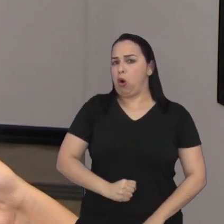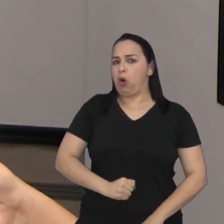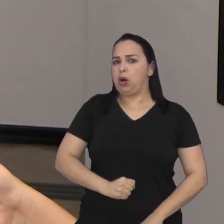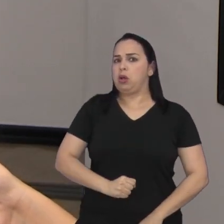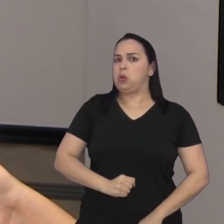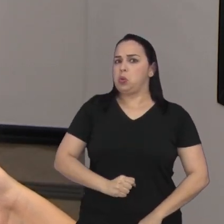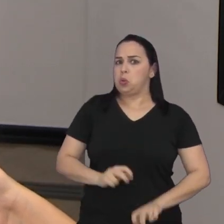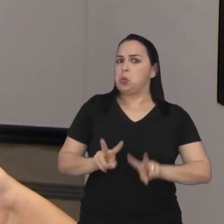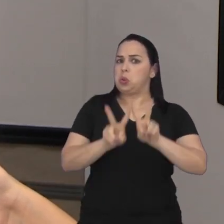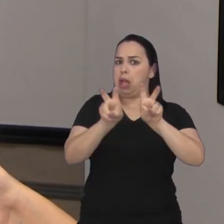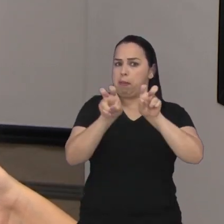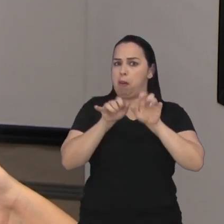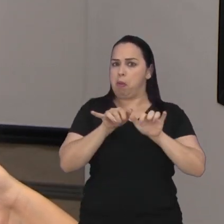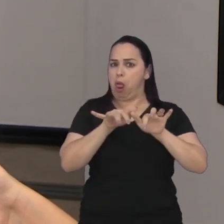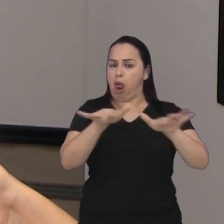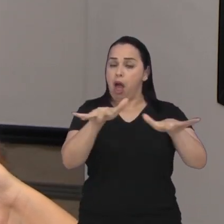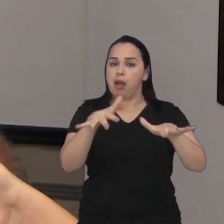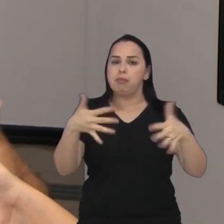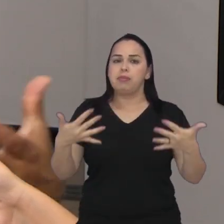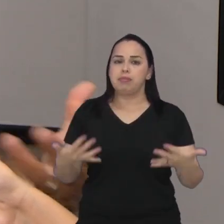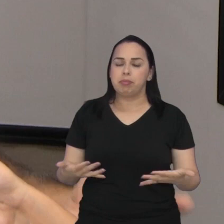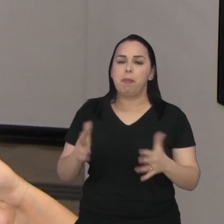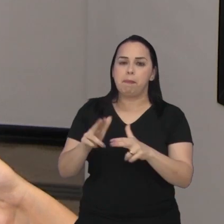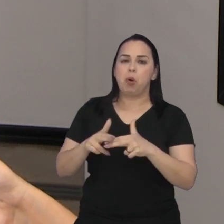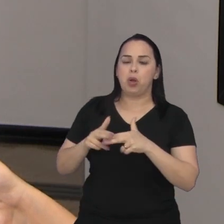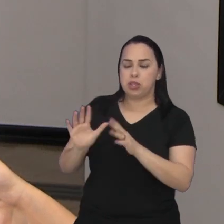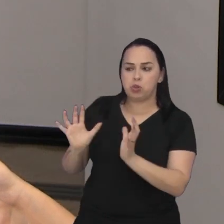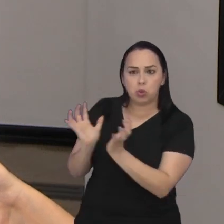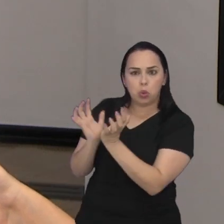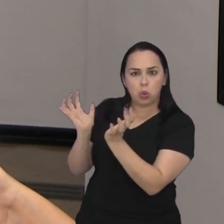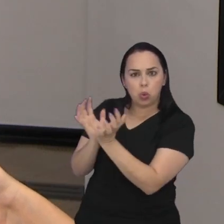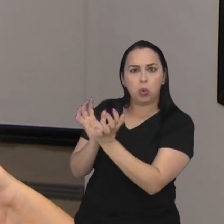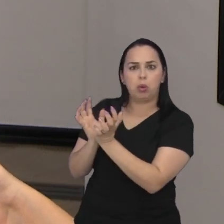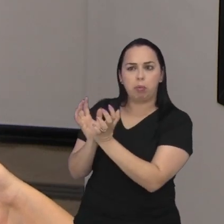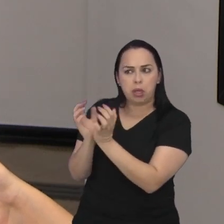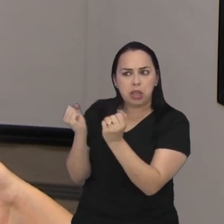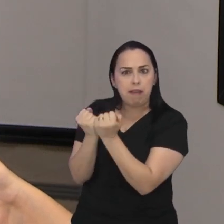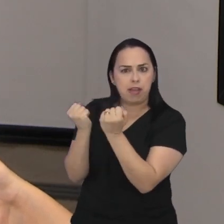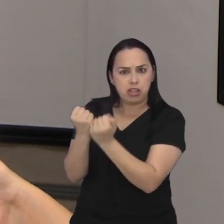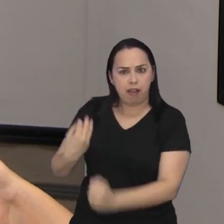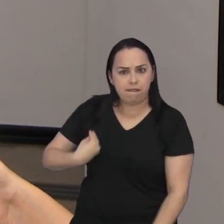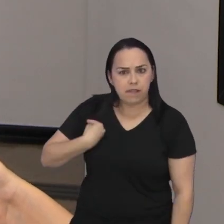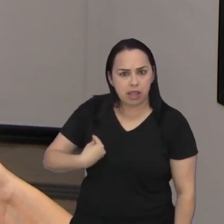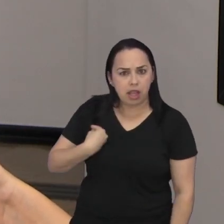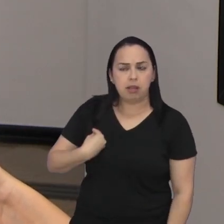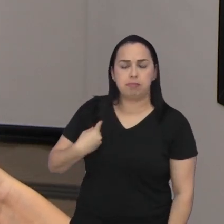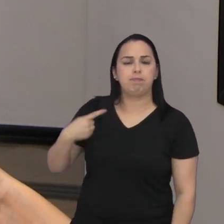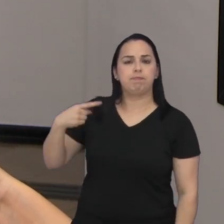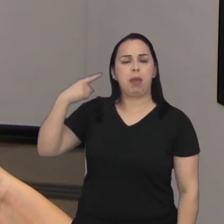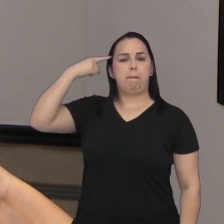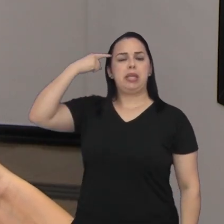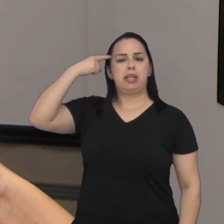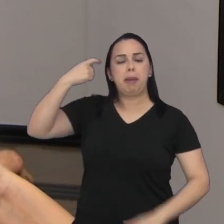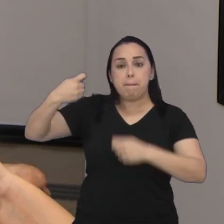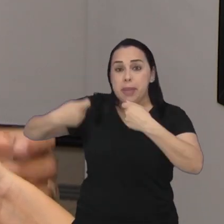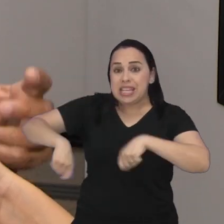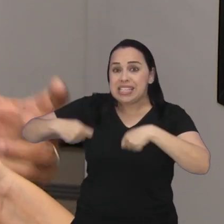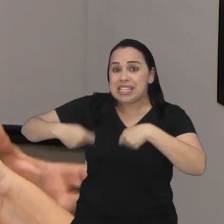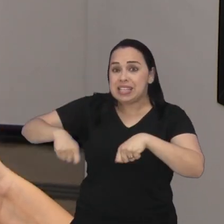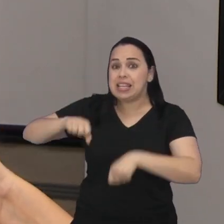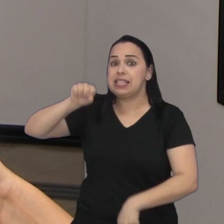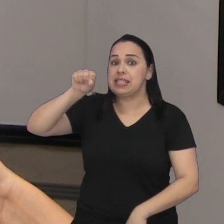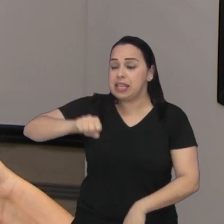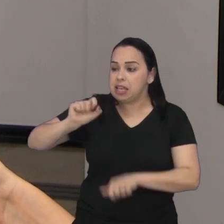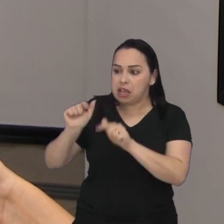aflorada no nosso país isso ressuscitou o trabalho da frente parlamentar em defesa da vida nós achamos que é